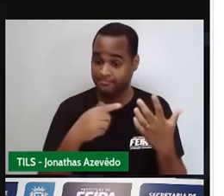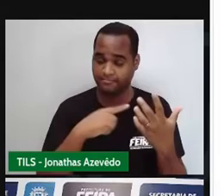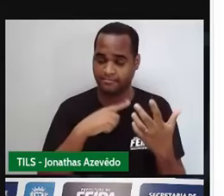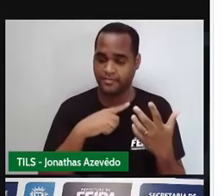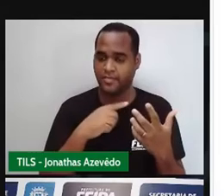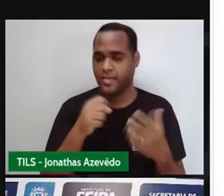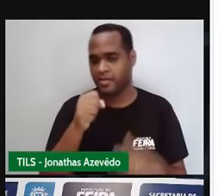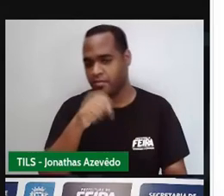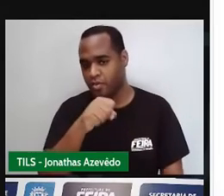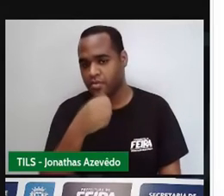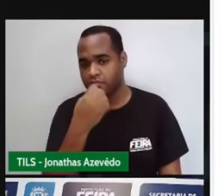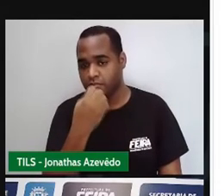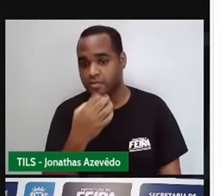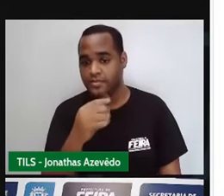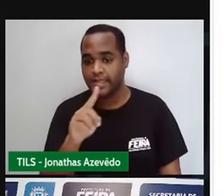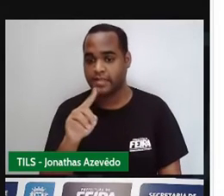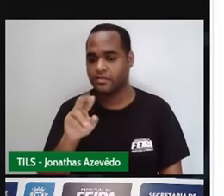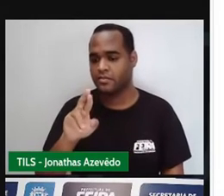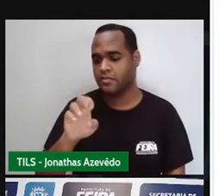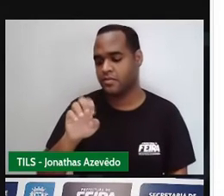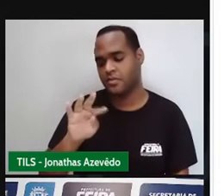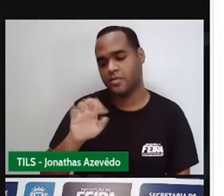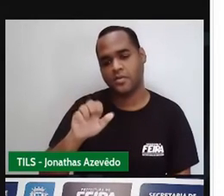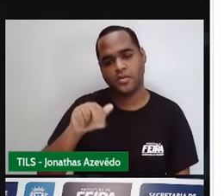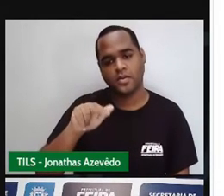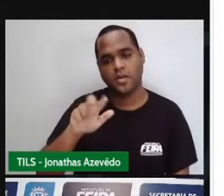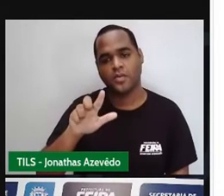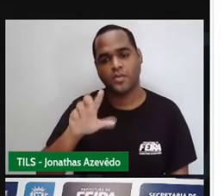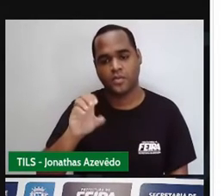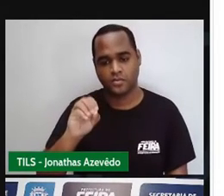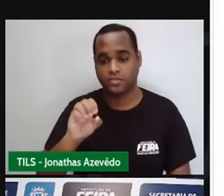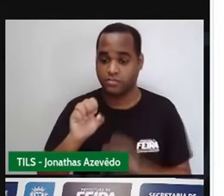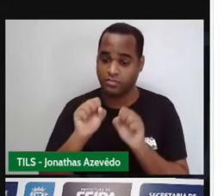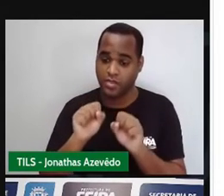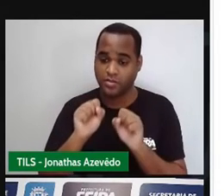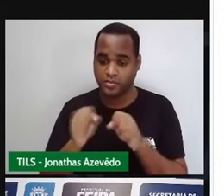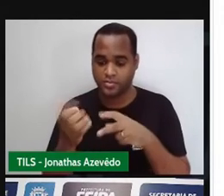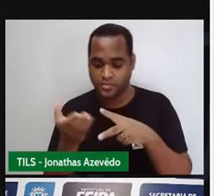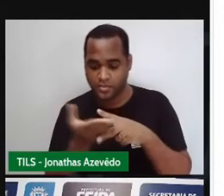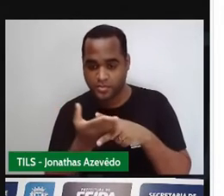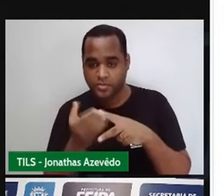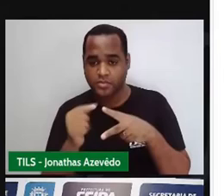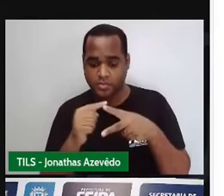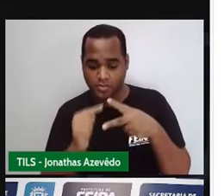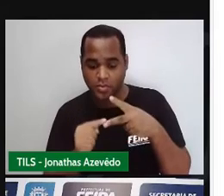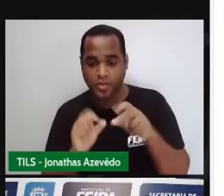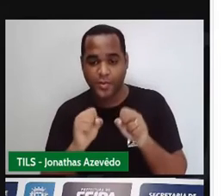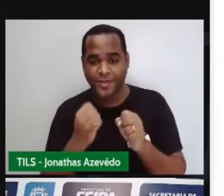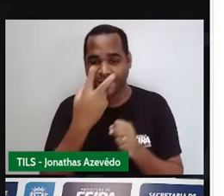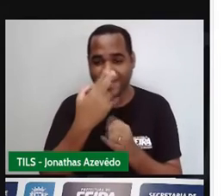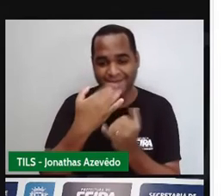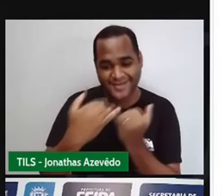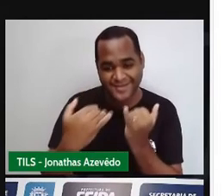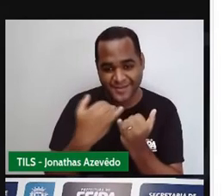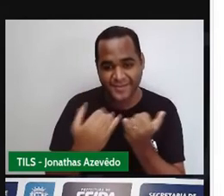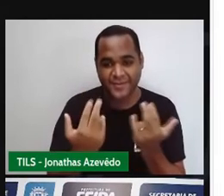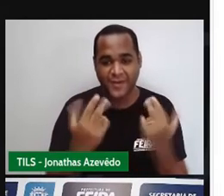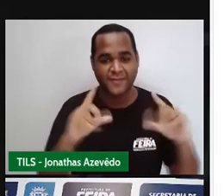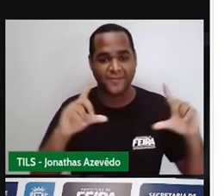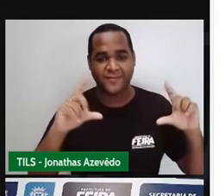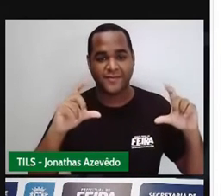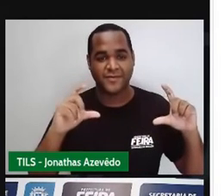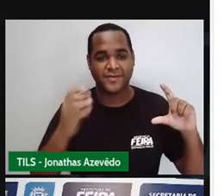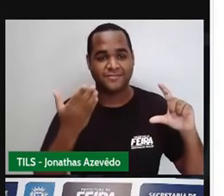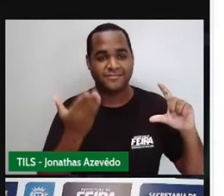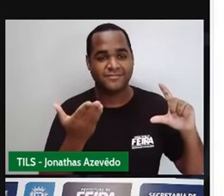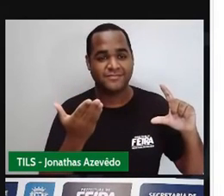né? Pois, um retângulo pode ser dividido em dois triângulos semelhantes, como estão na figura aqui,